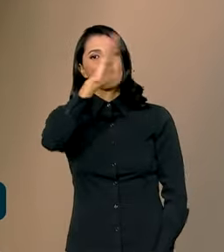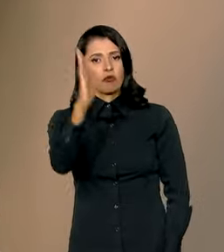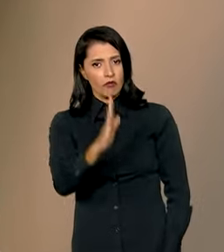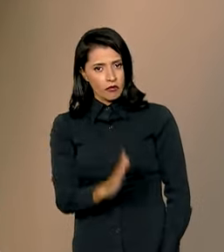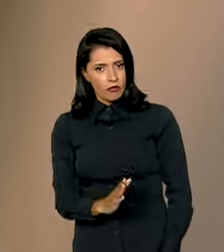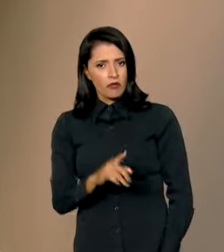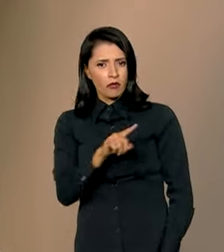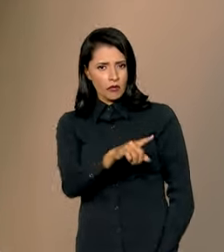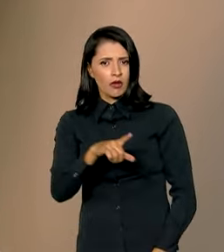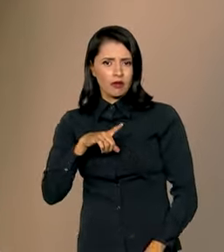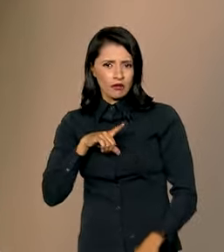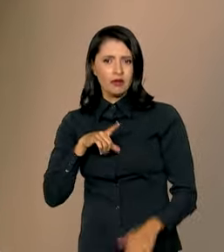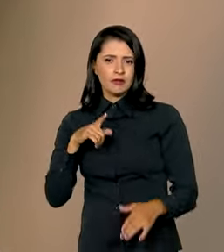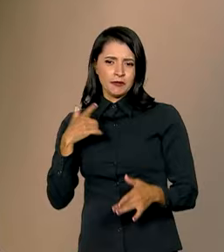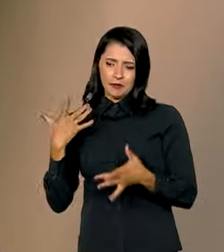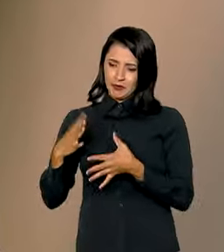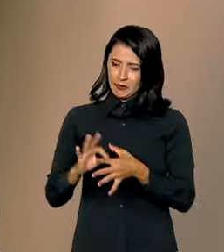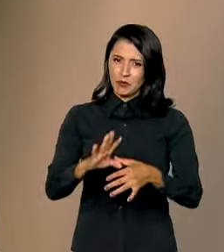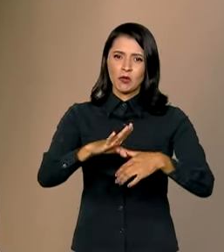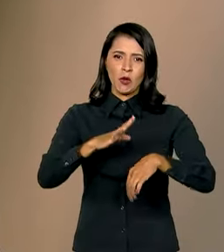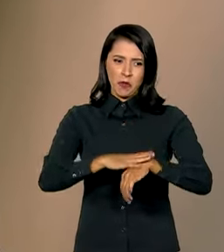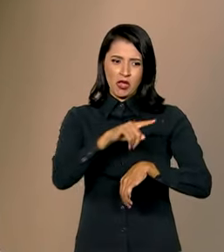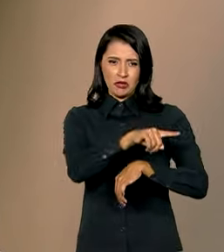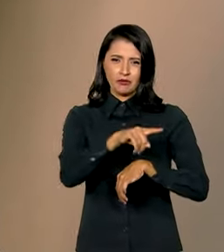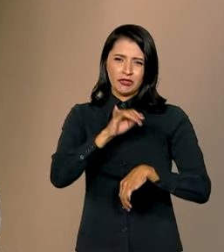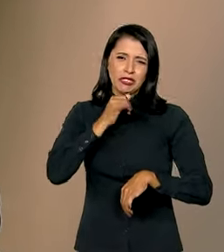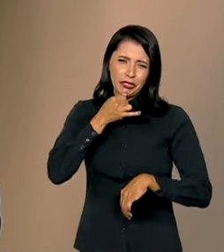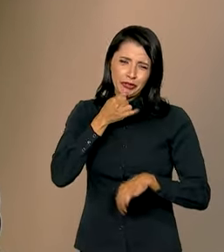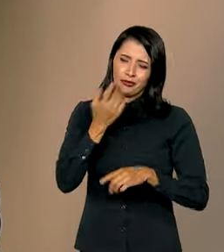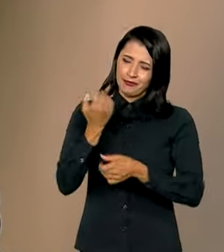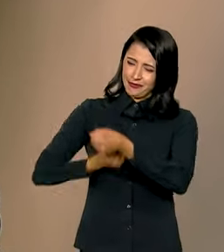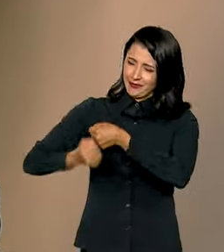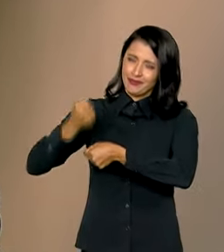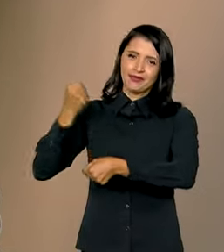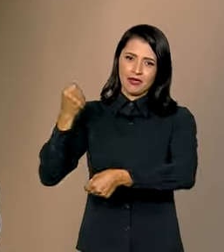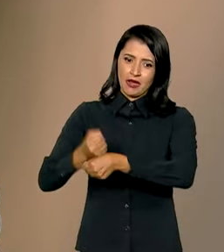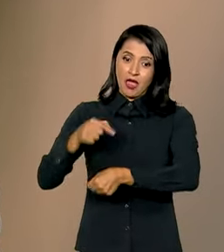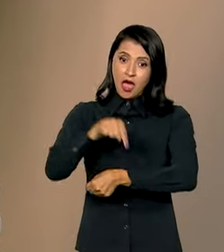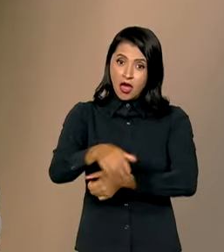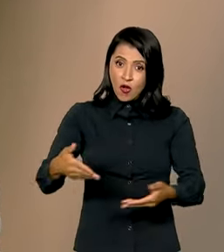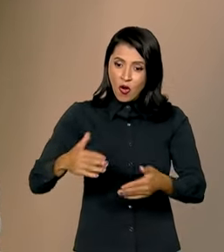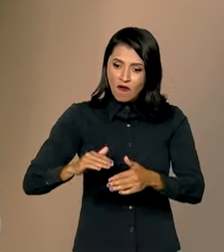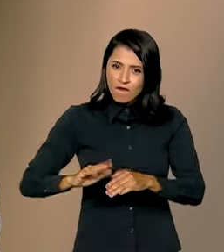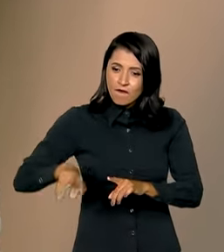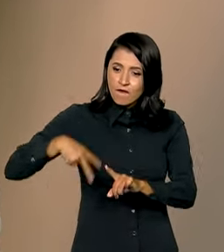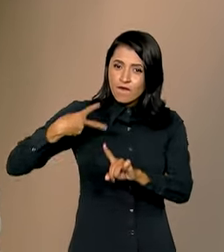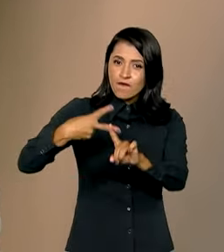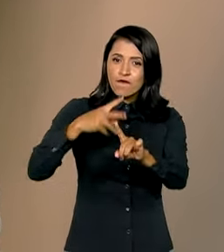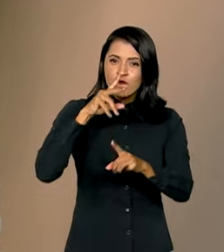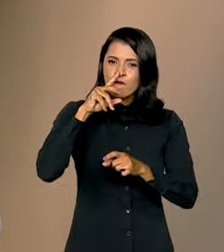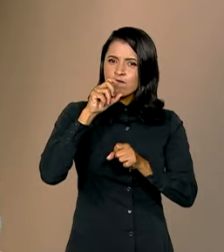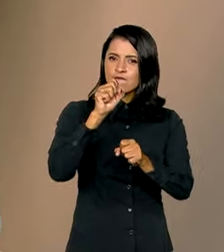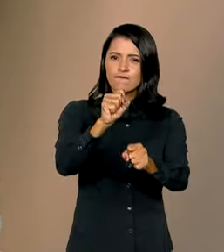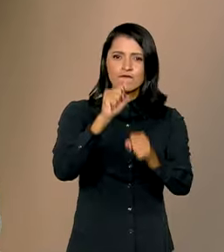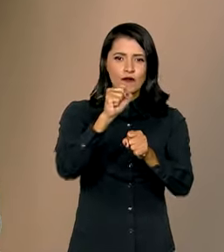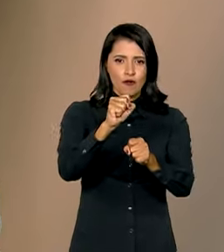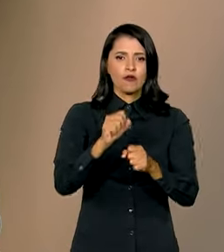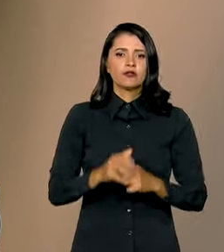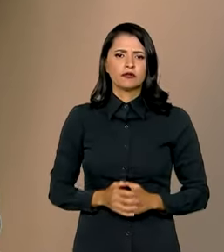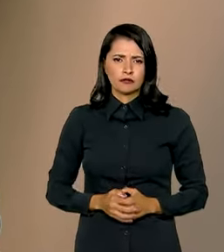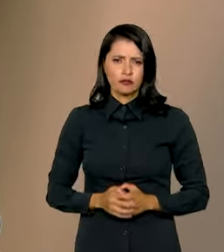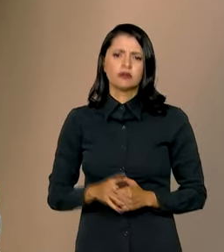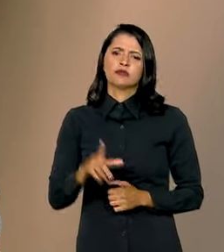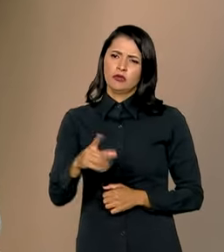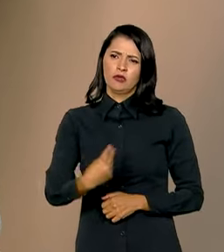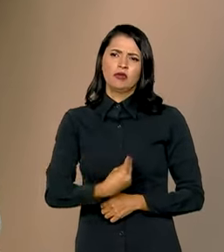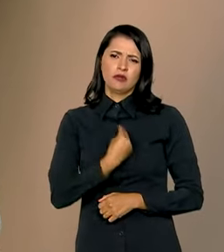desse triste episódio mais forte e consolidada. Nós vivemos uma situação muito